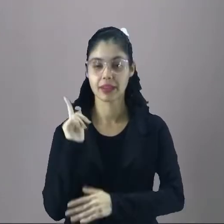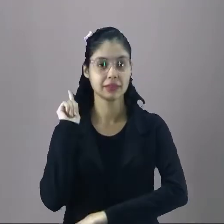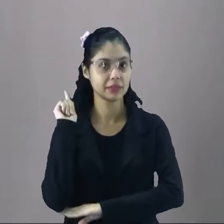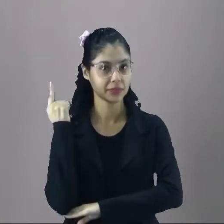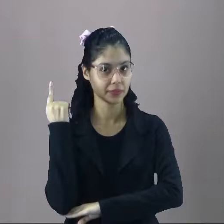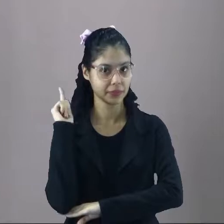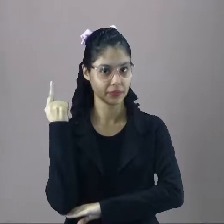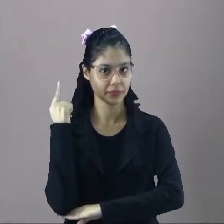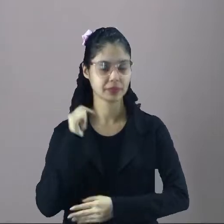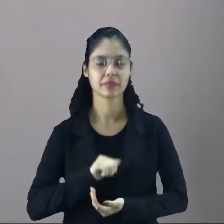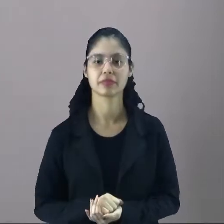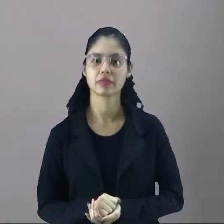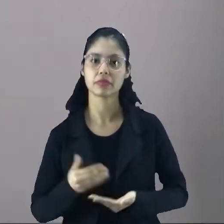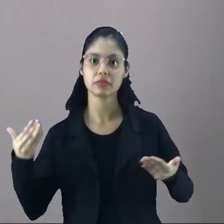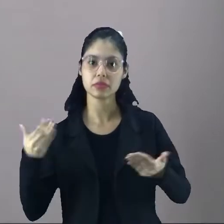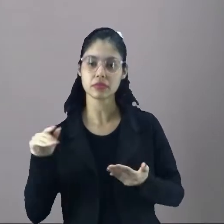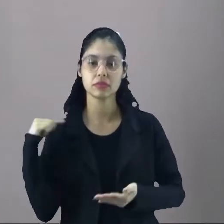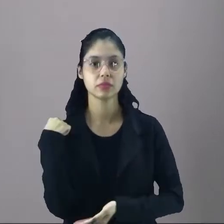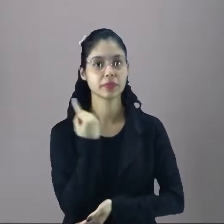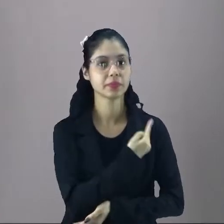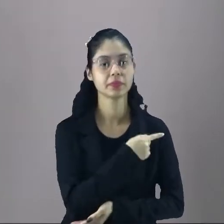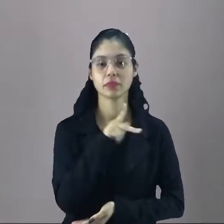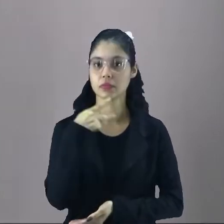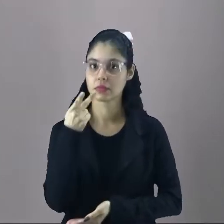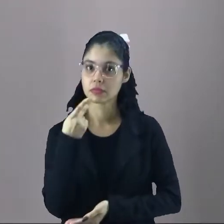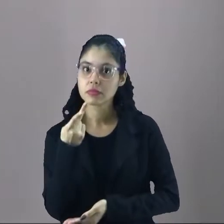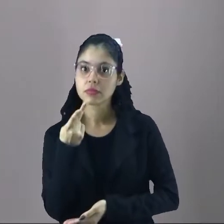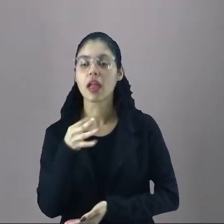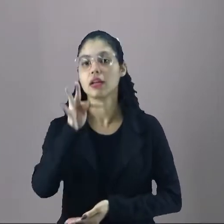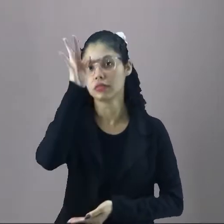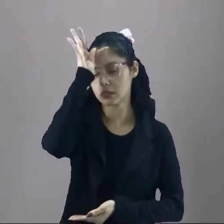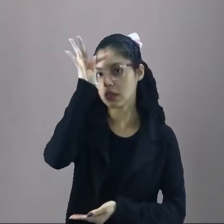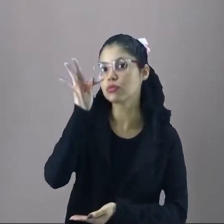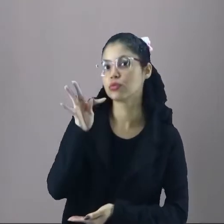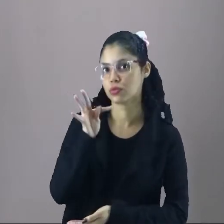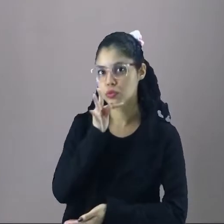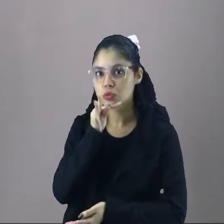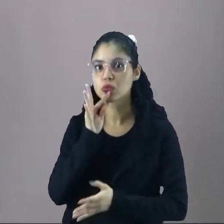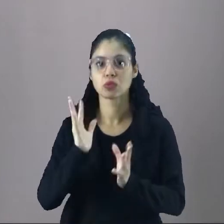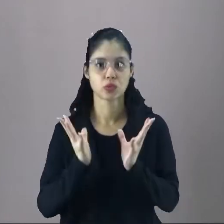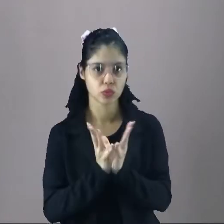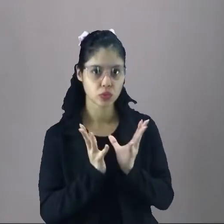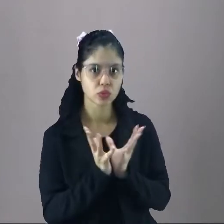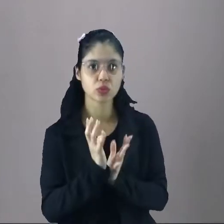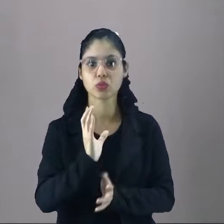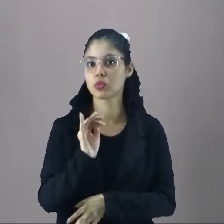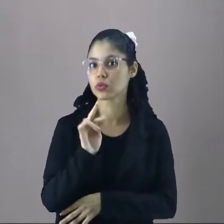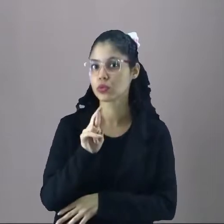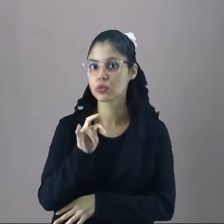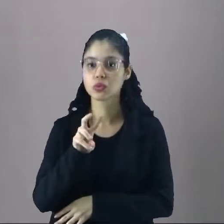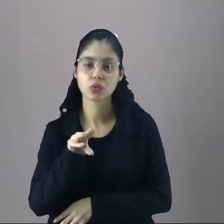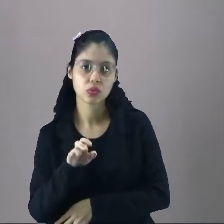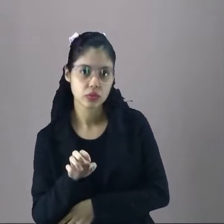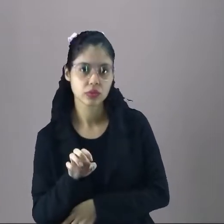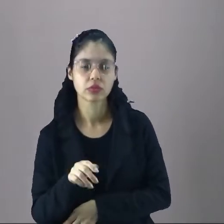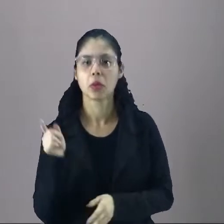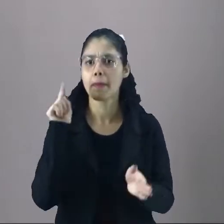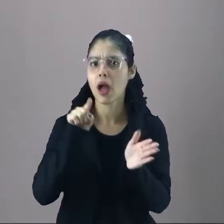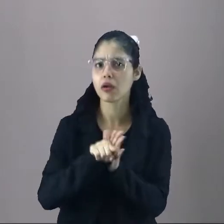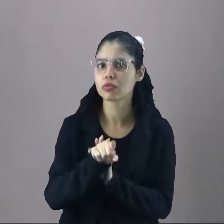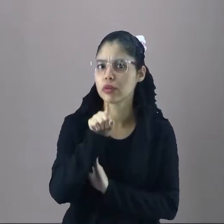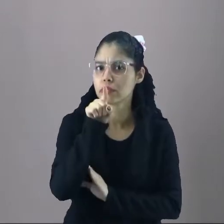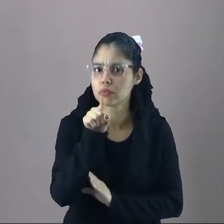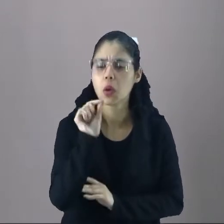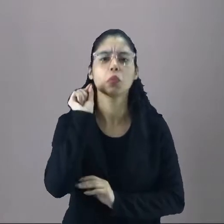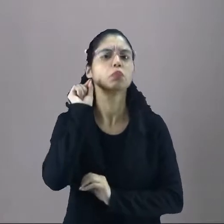geografia e vamos falar sobre os costumes e tradições de uma comunidade. E eu pergunto a você, criança,